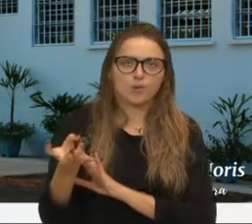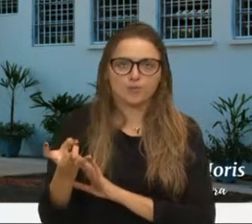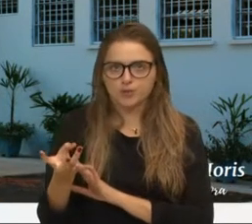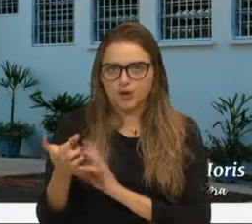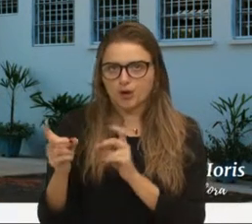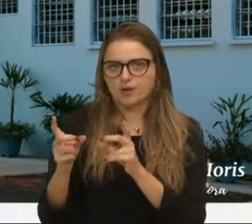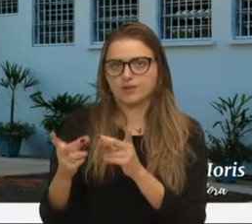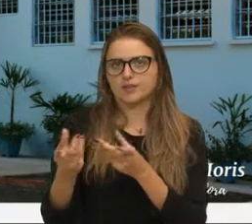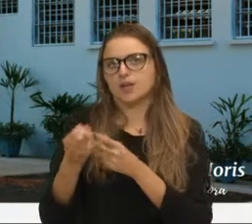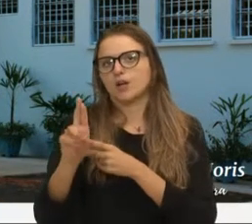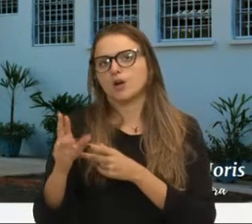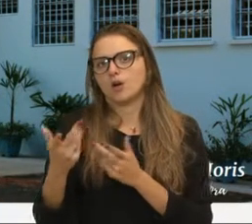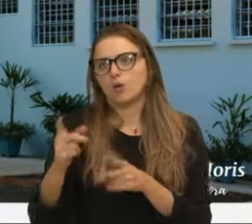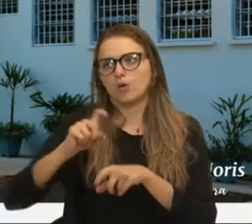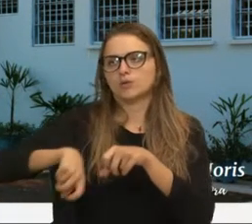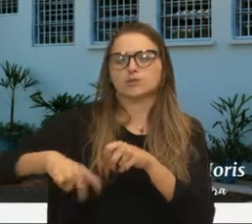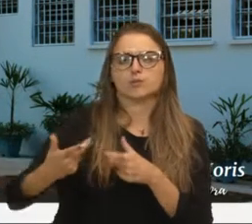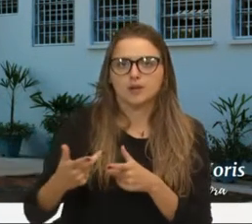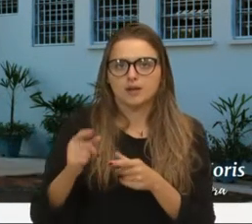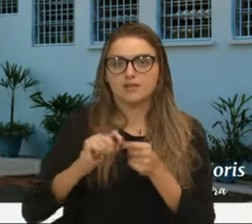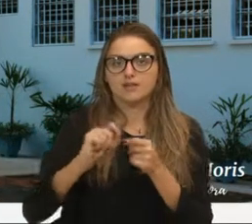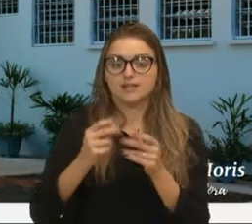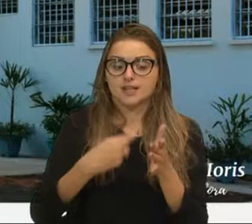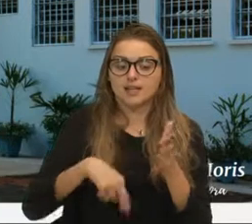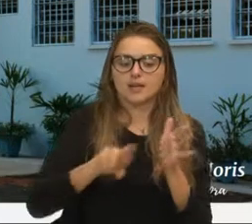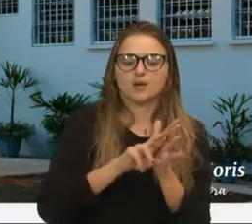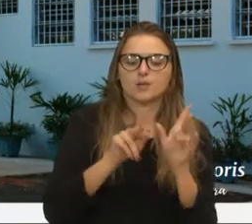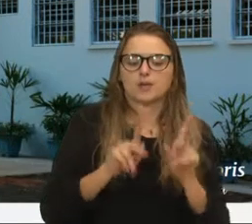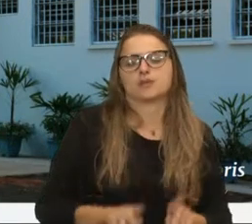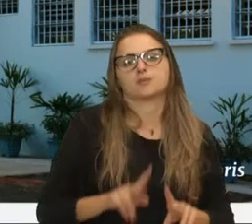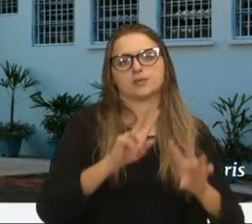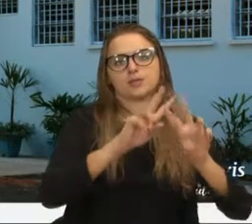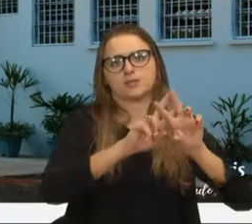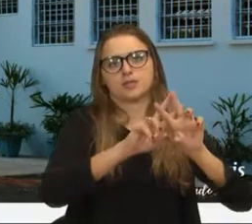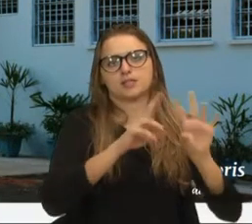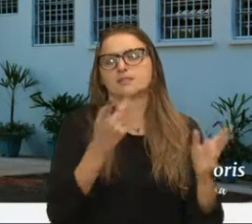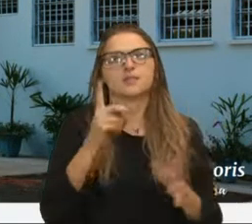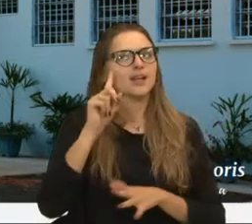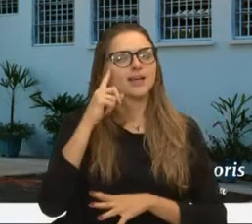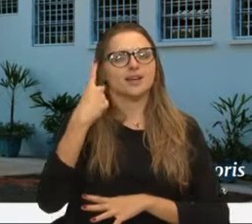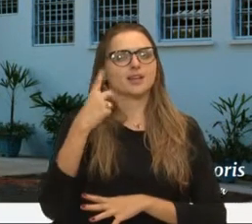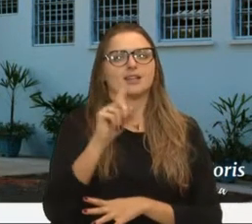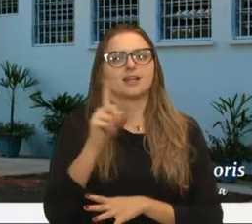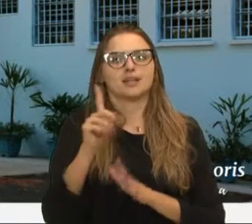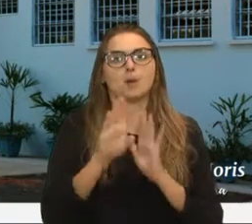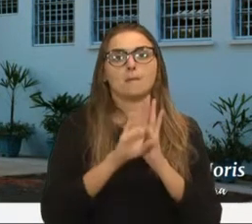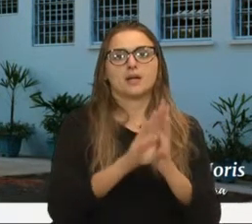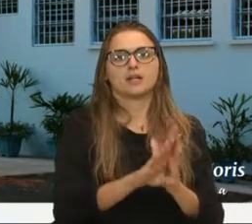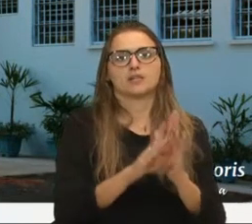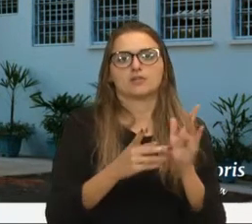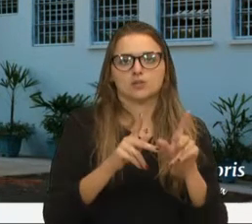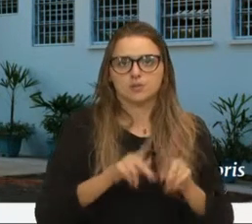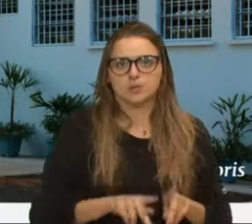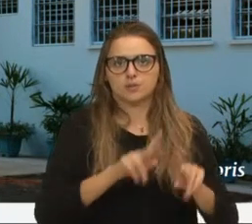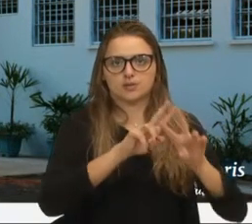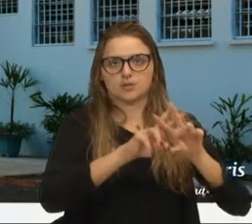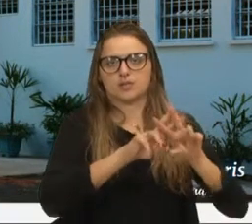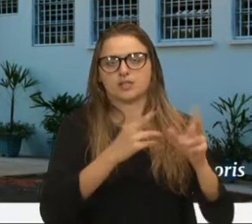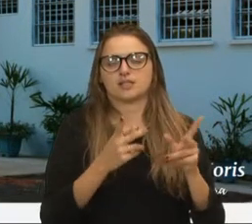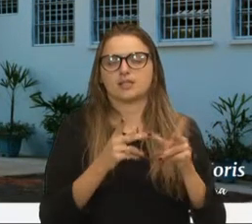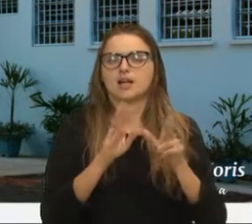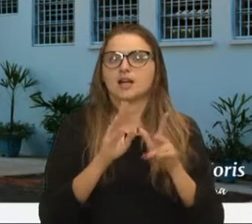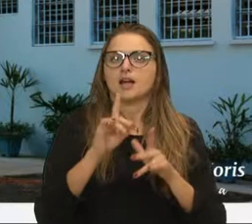possa, de fato, recuperar. A ideia não é beneficiar o detento. A ideia é